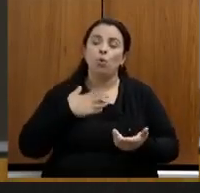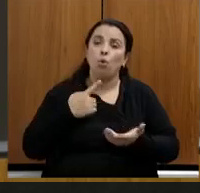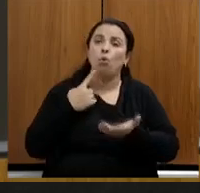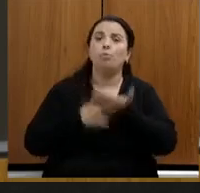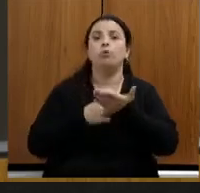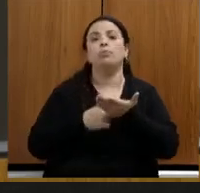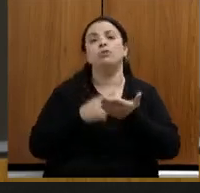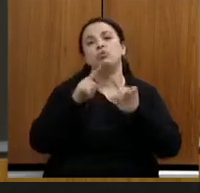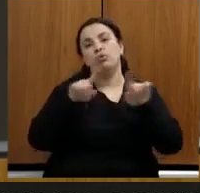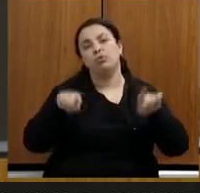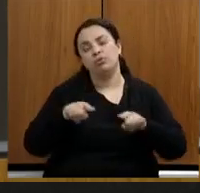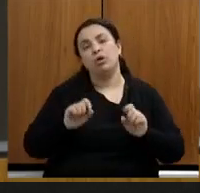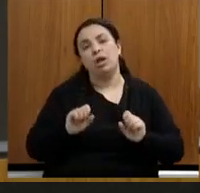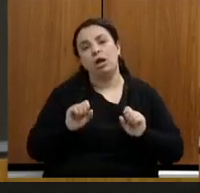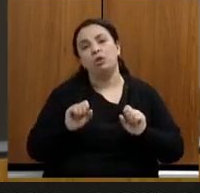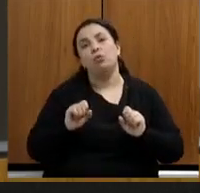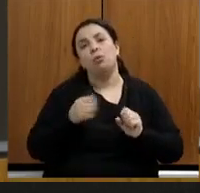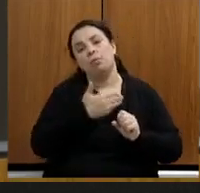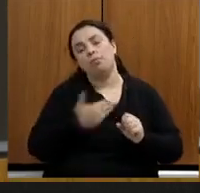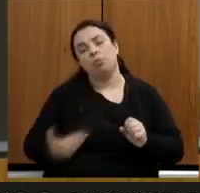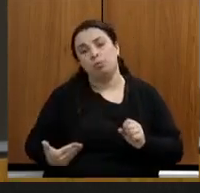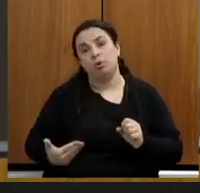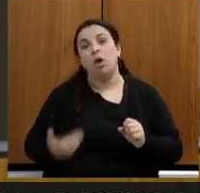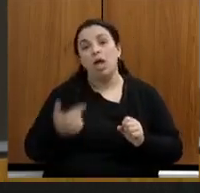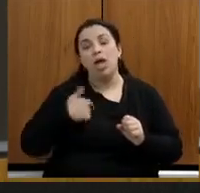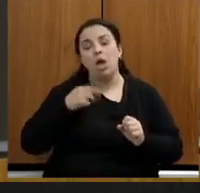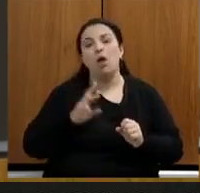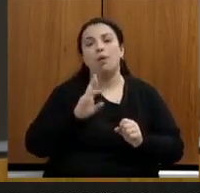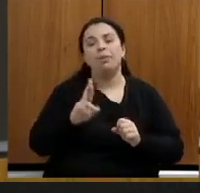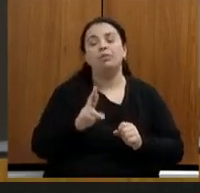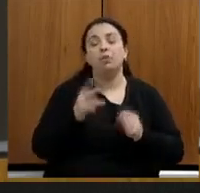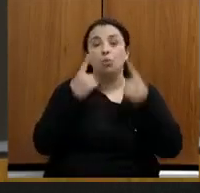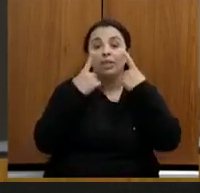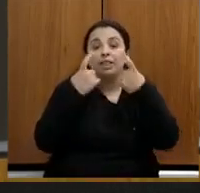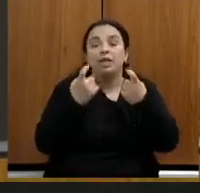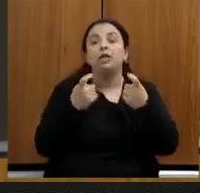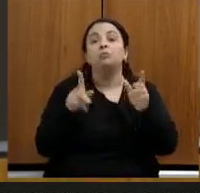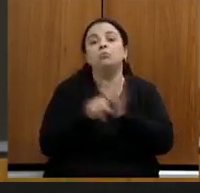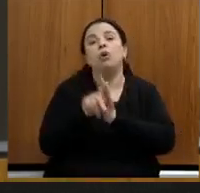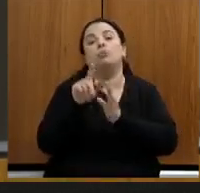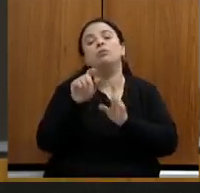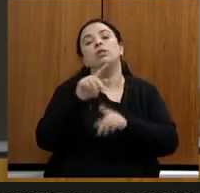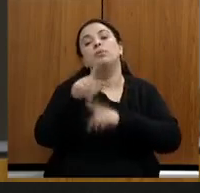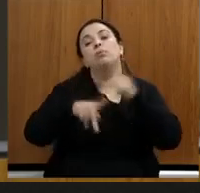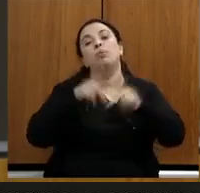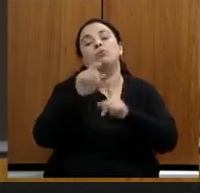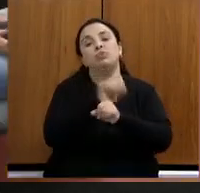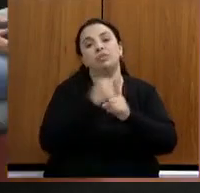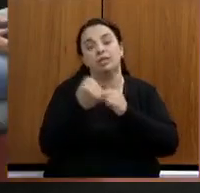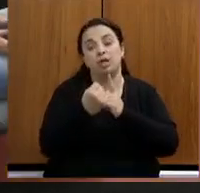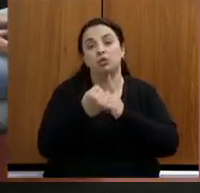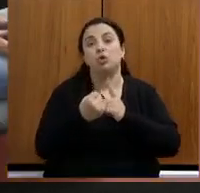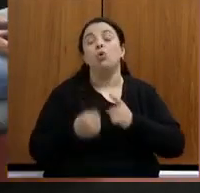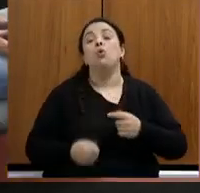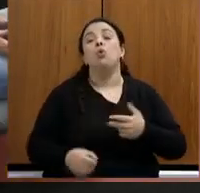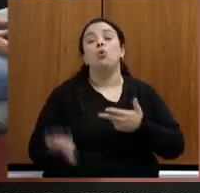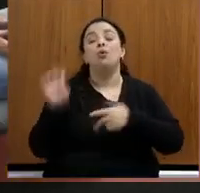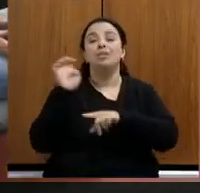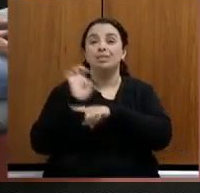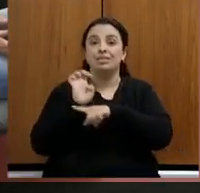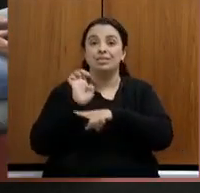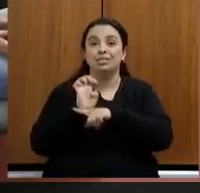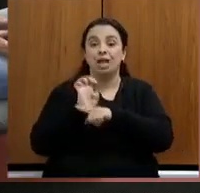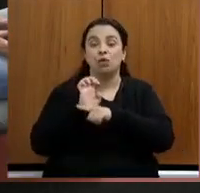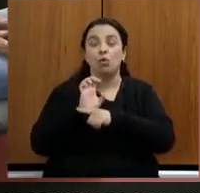representando na minha avaliação os interesses da sociedade o Estado se materializa para a sociedade na prestação de